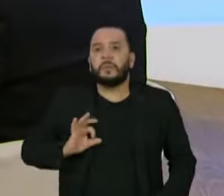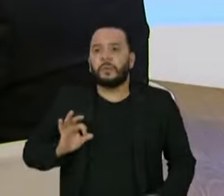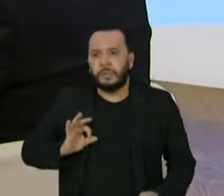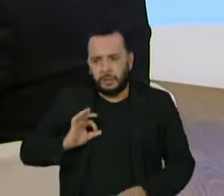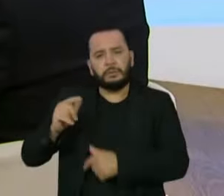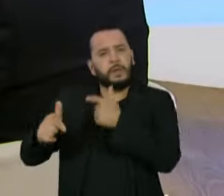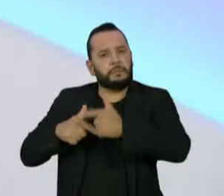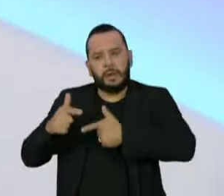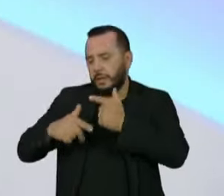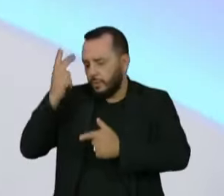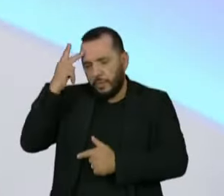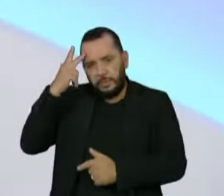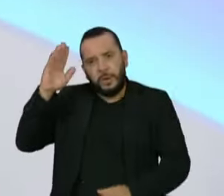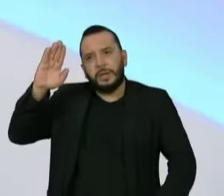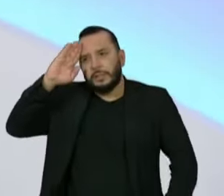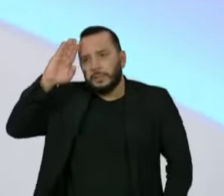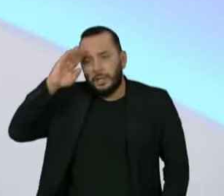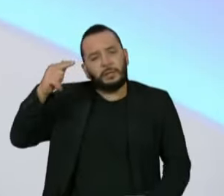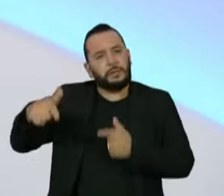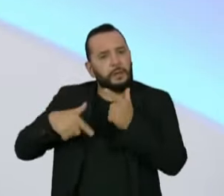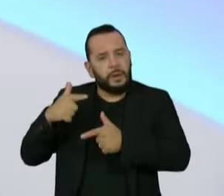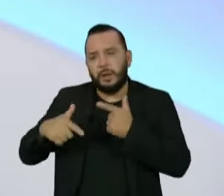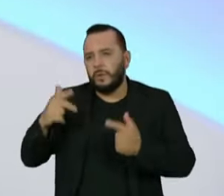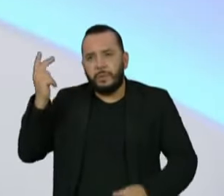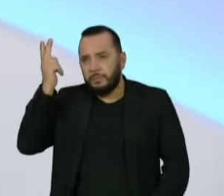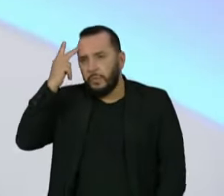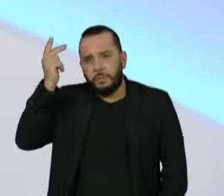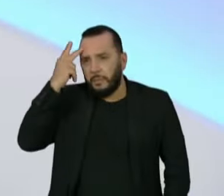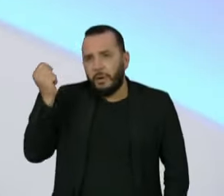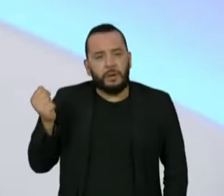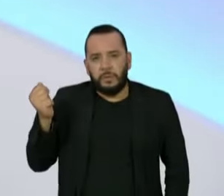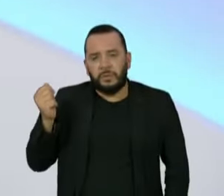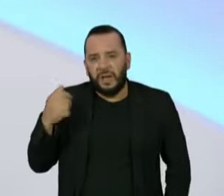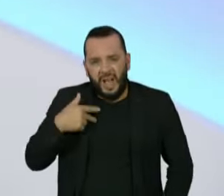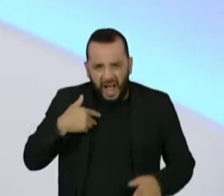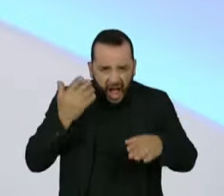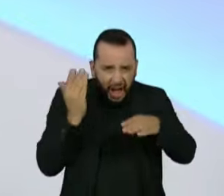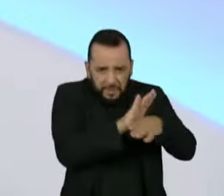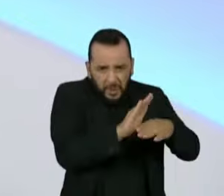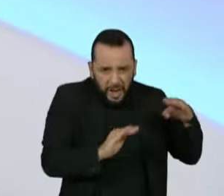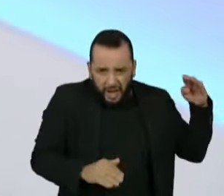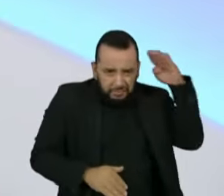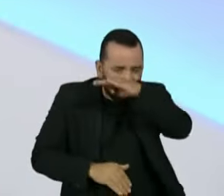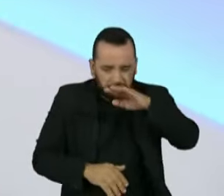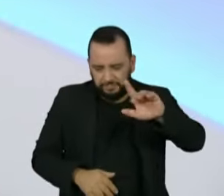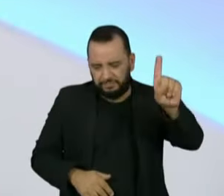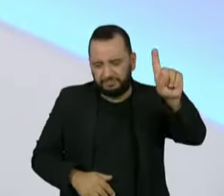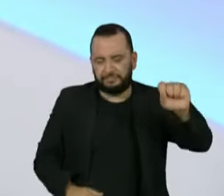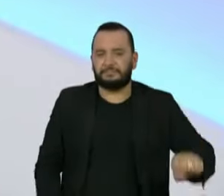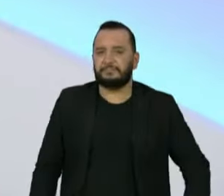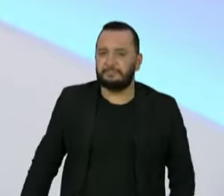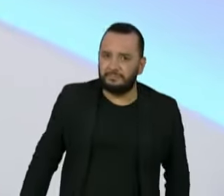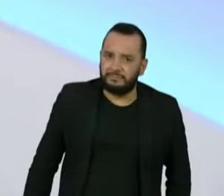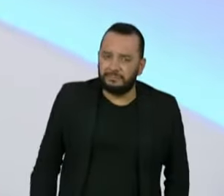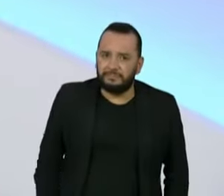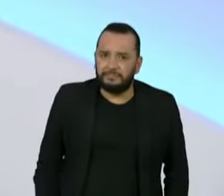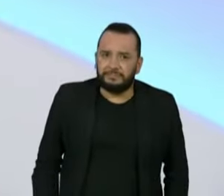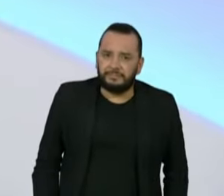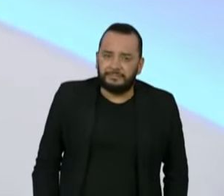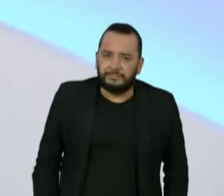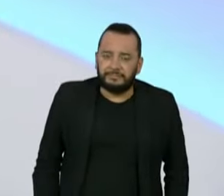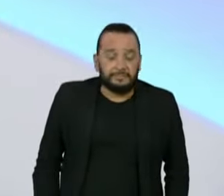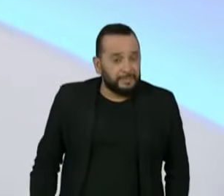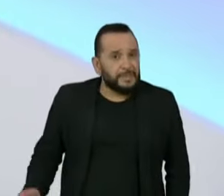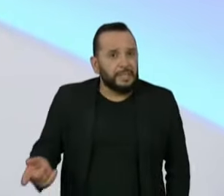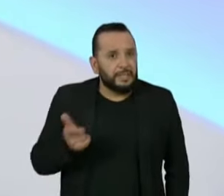continuaram trabalhando e o Exército muito claramente deixou a marca de que não ia participar de nenhum tipo de quartelada. Então, eu acho que essas figuras que